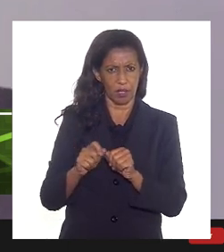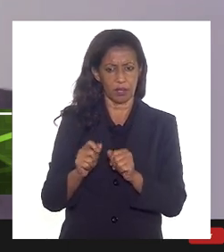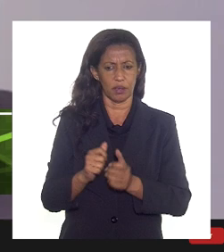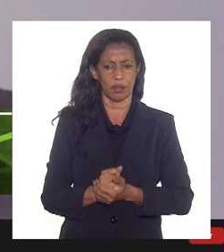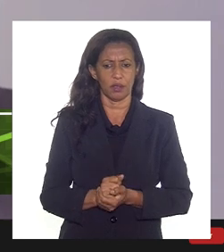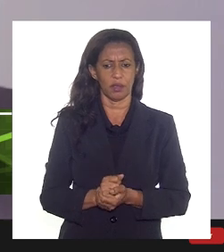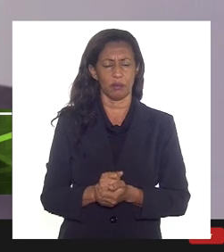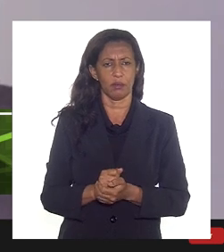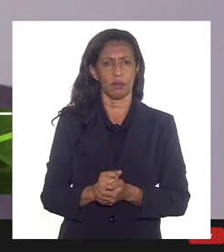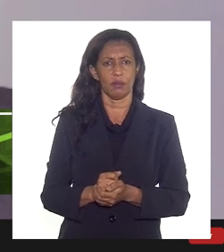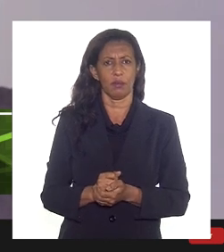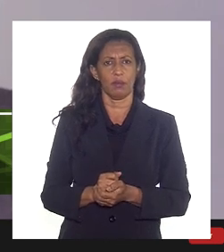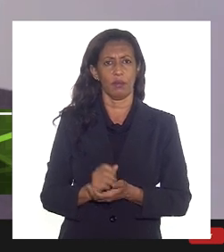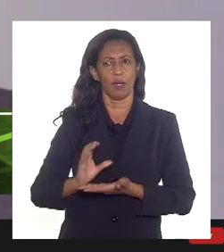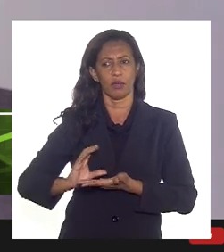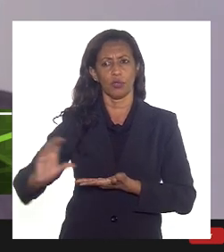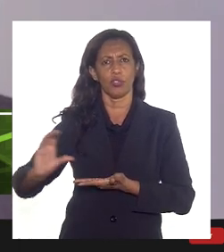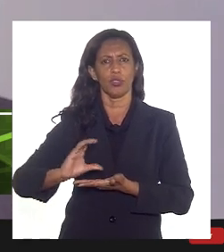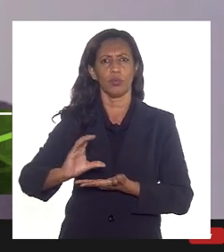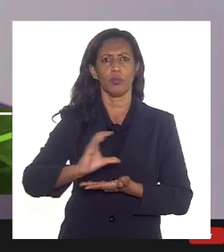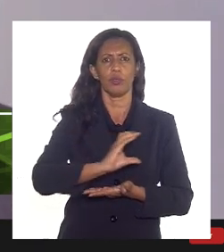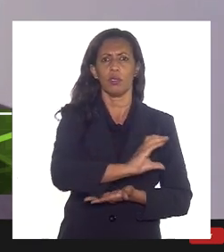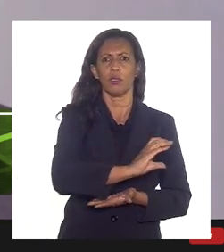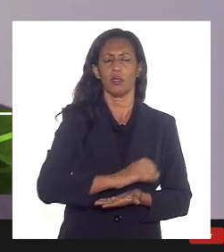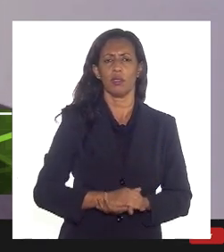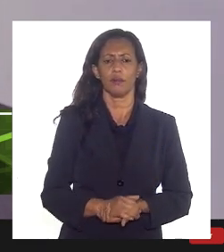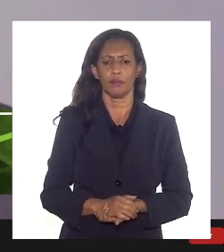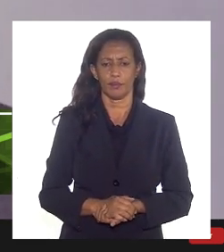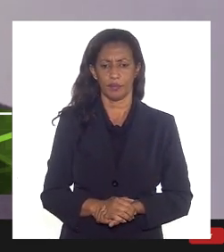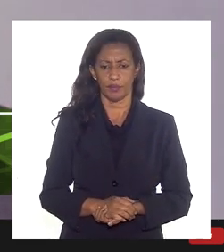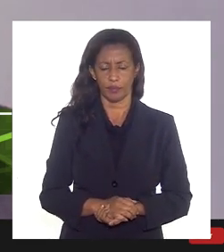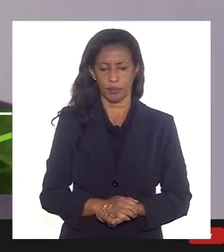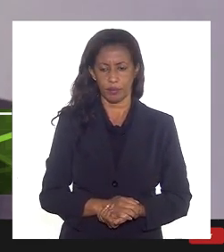distribuição dos gastos em pool.